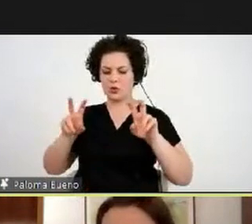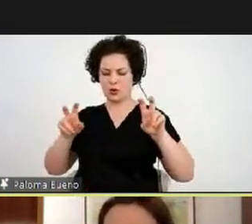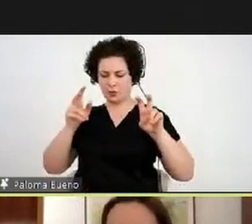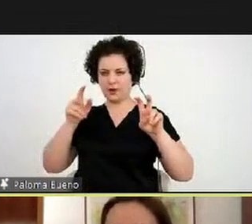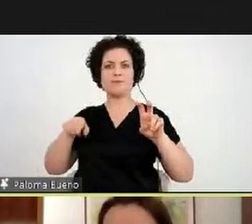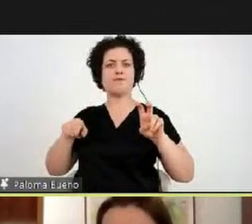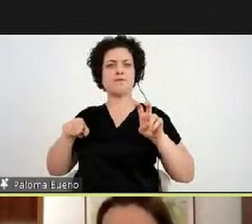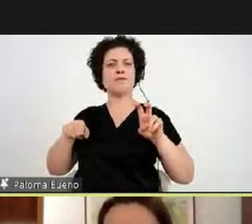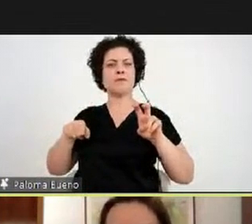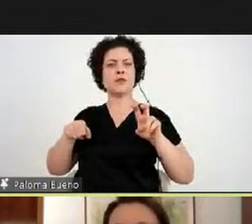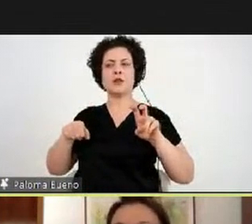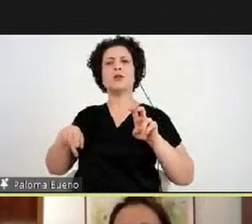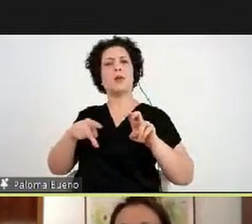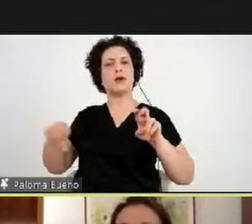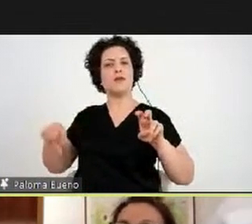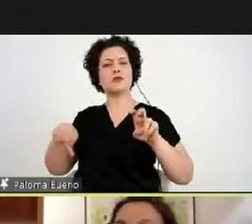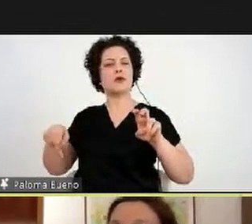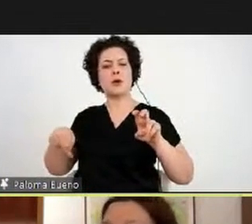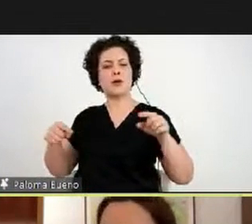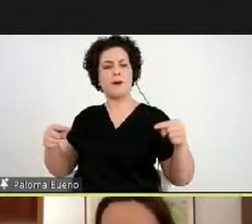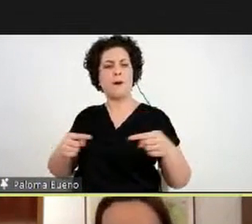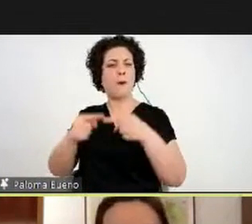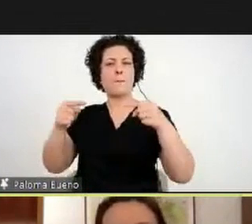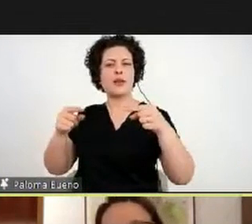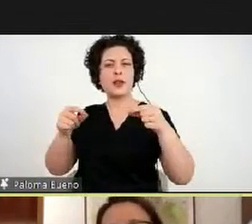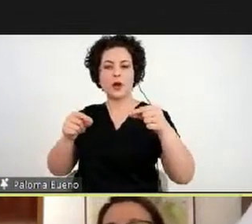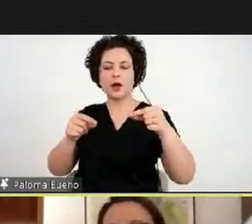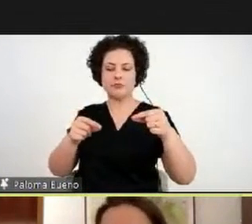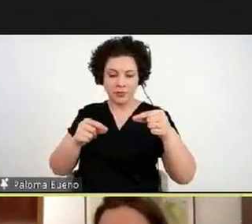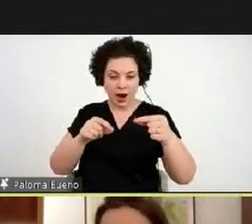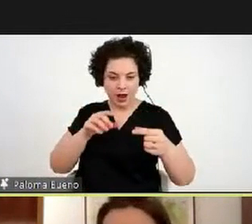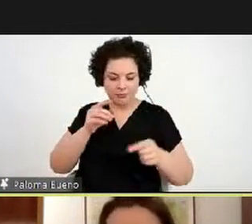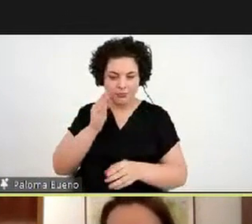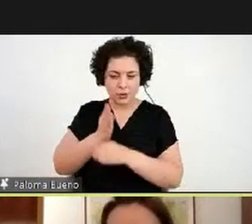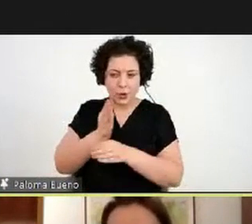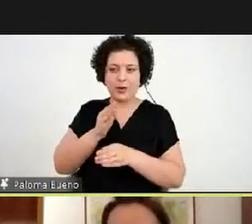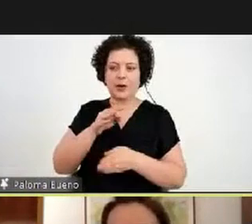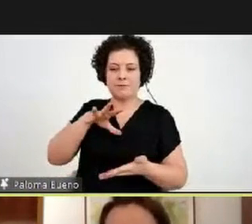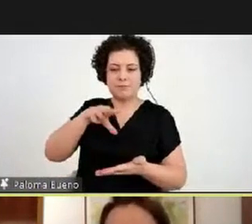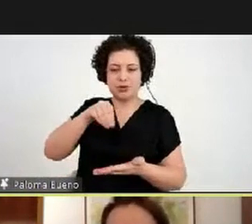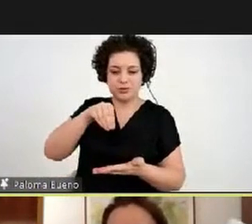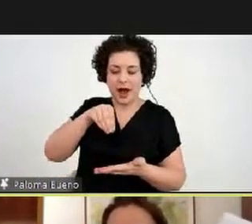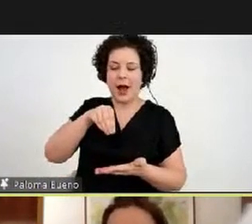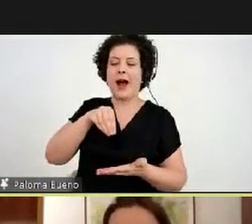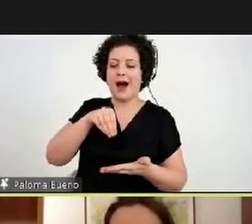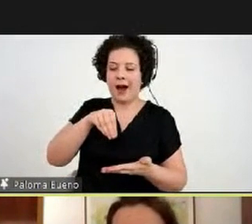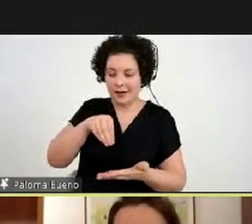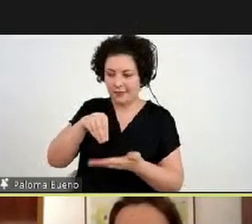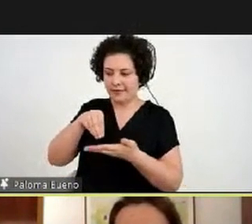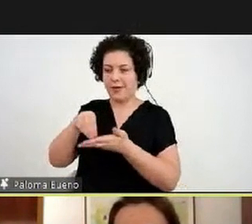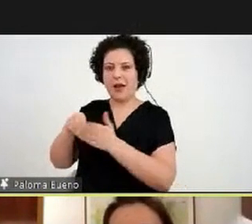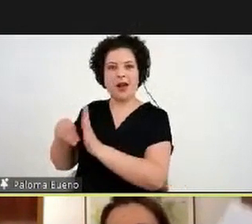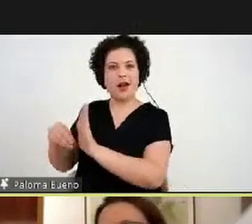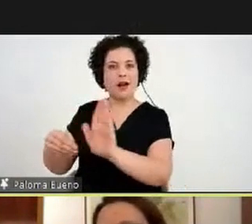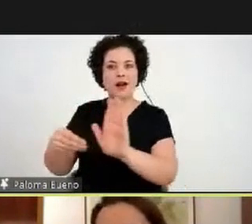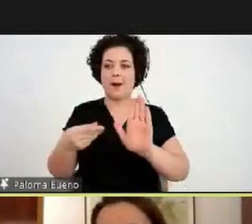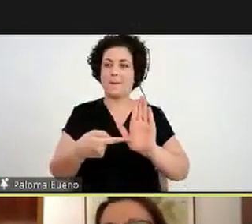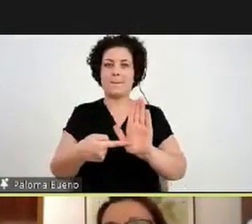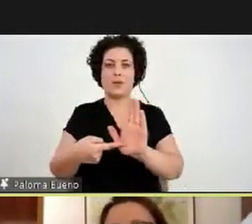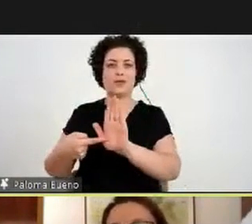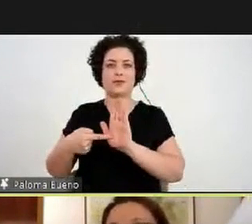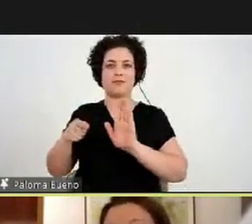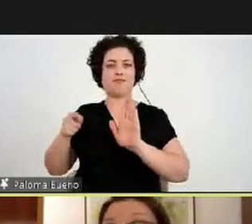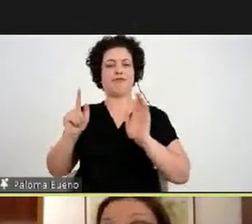dele, professor, e depois eles socializam isso e é muito interessante esse momento de uma